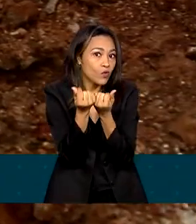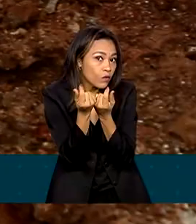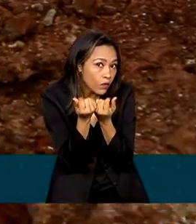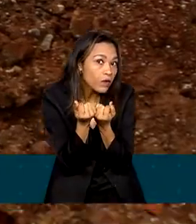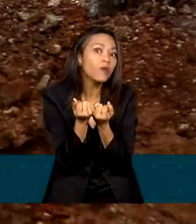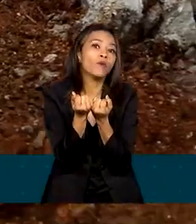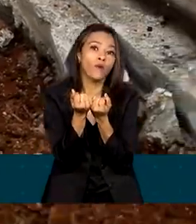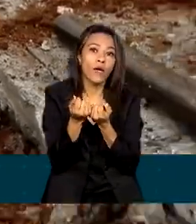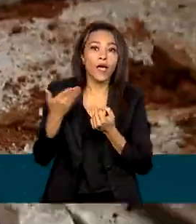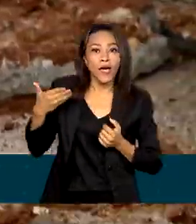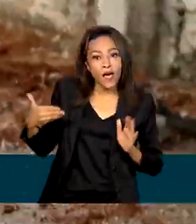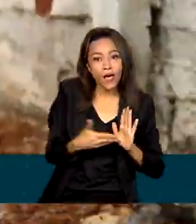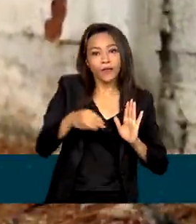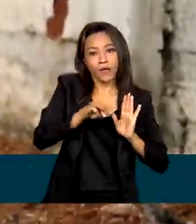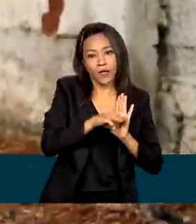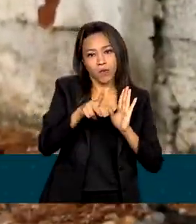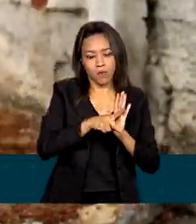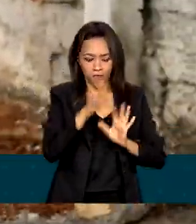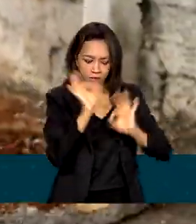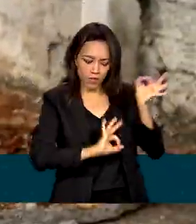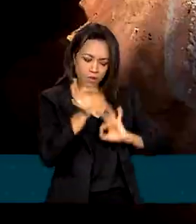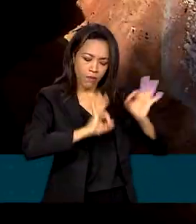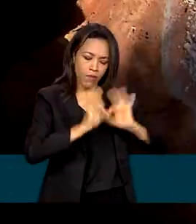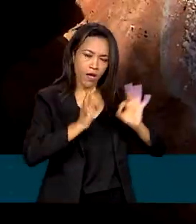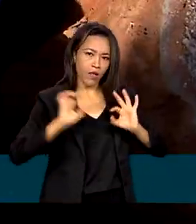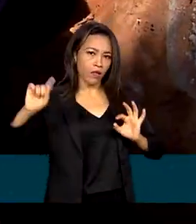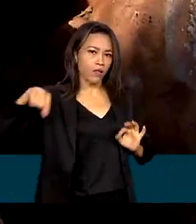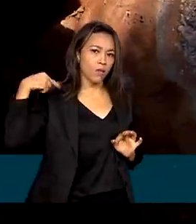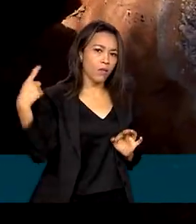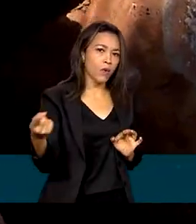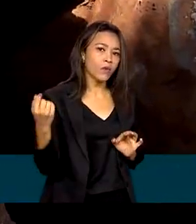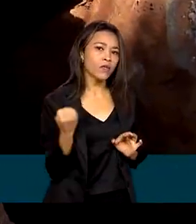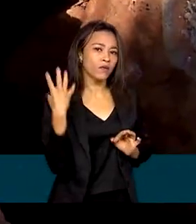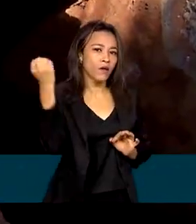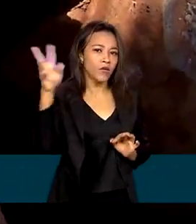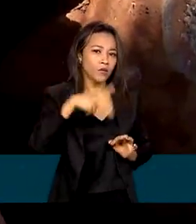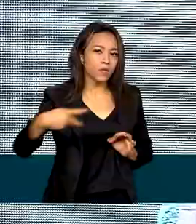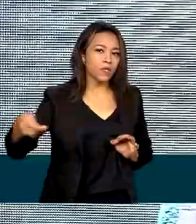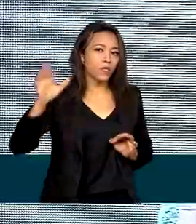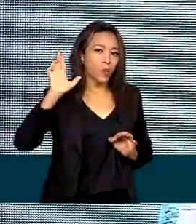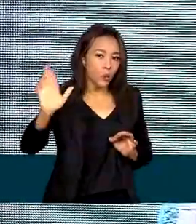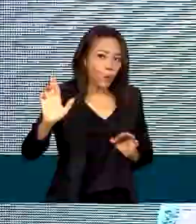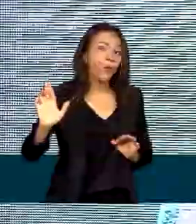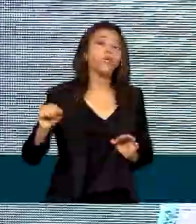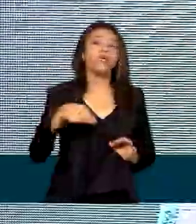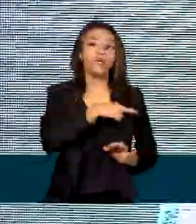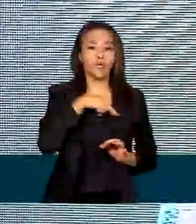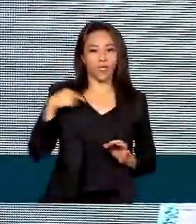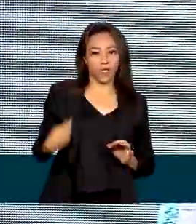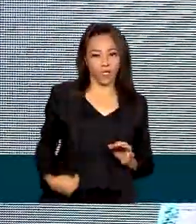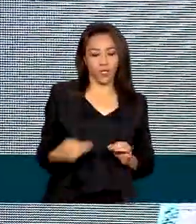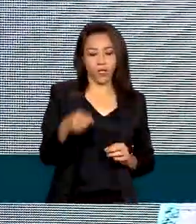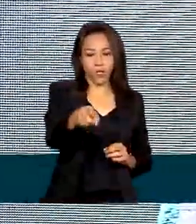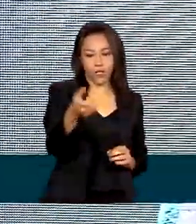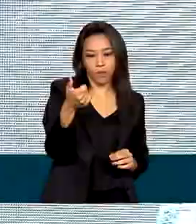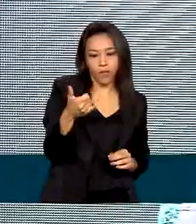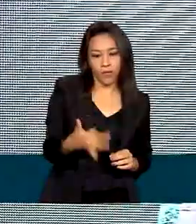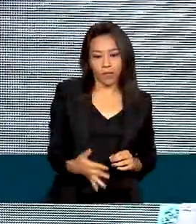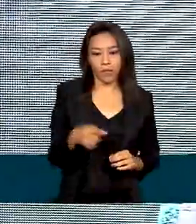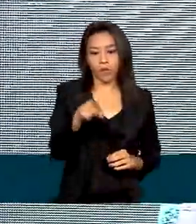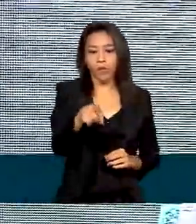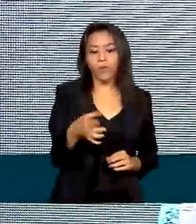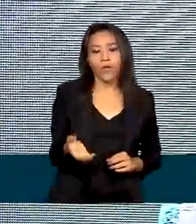A MP será preparada após a viagem do presidente Lula à China. Uma escola de 8 milhões,